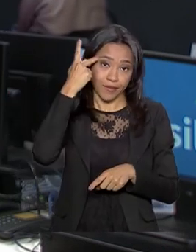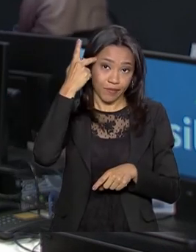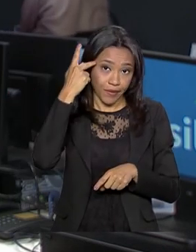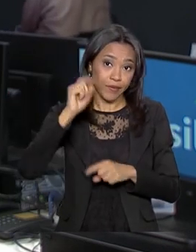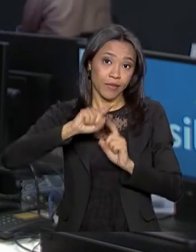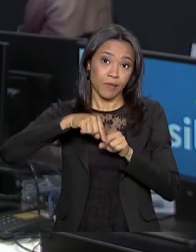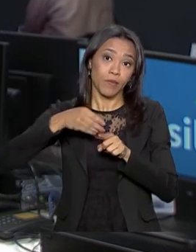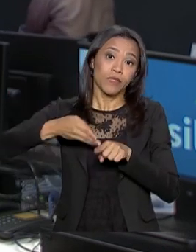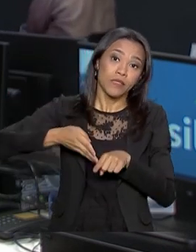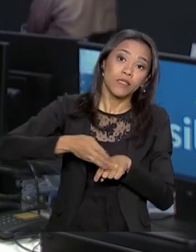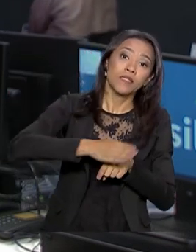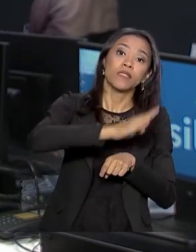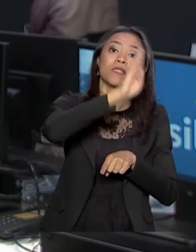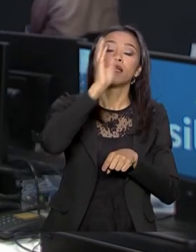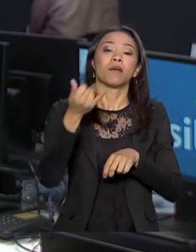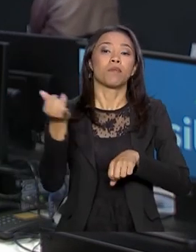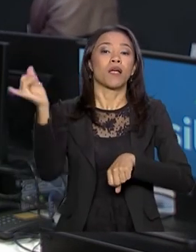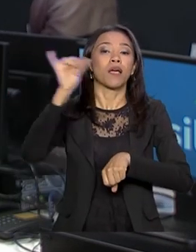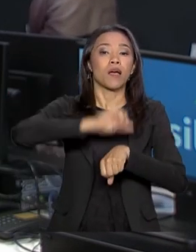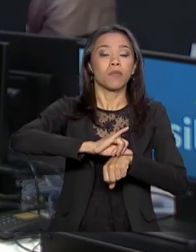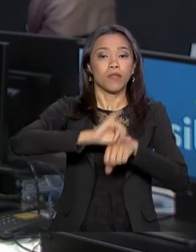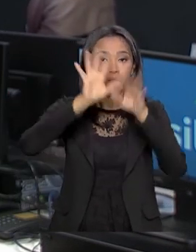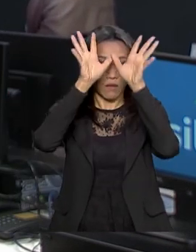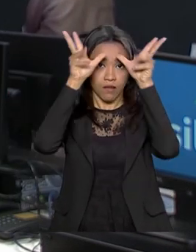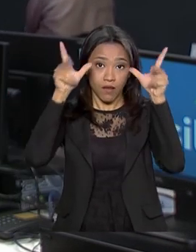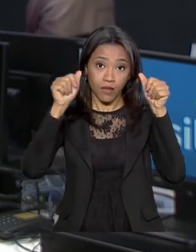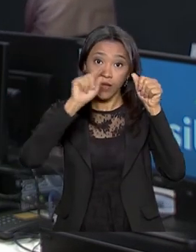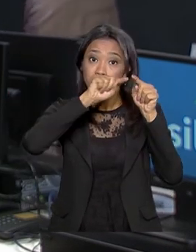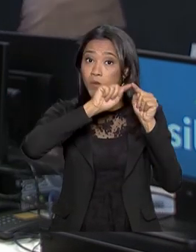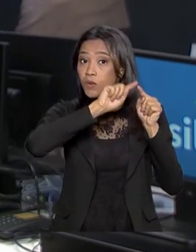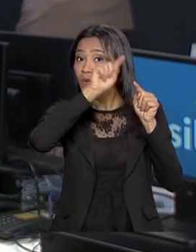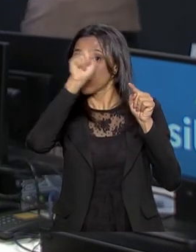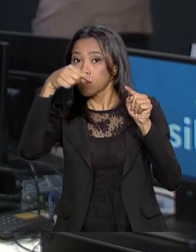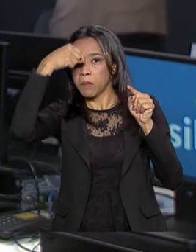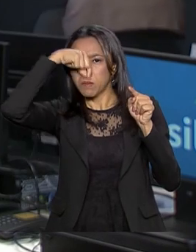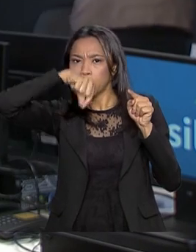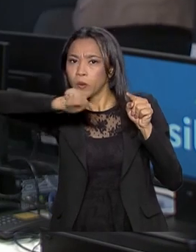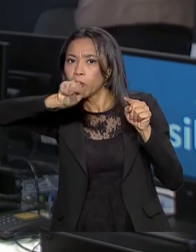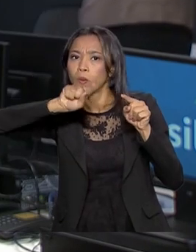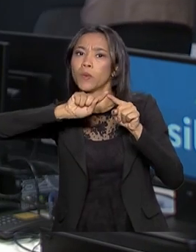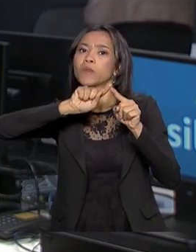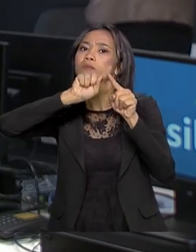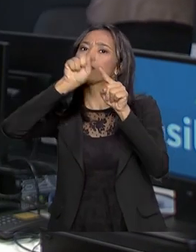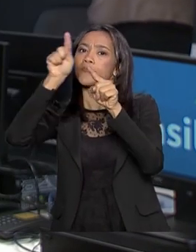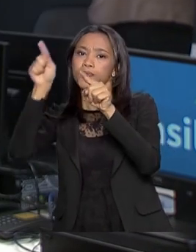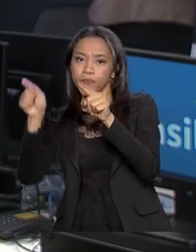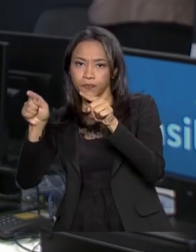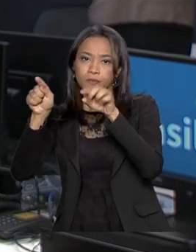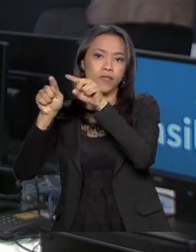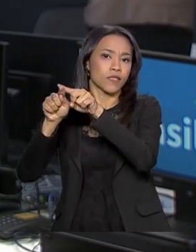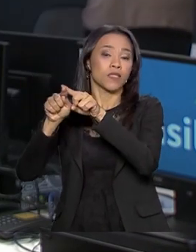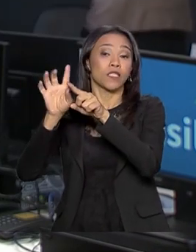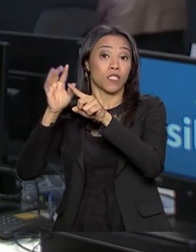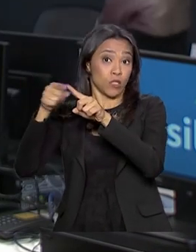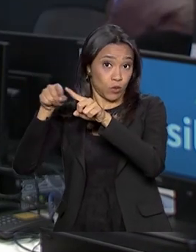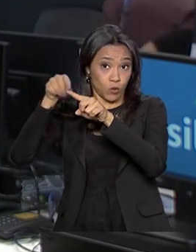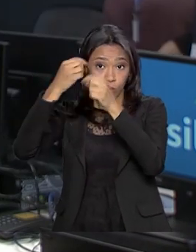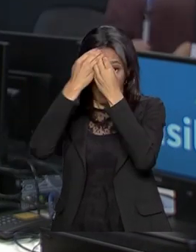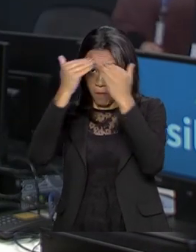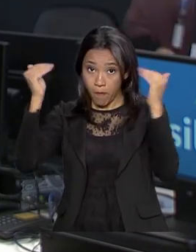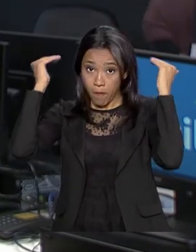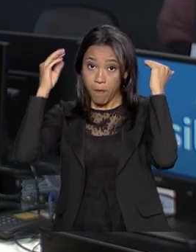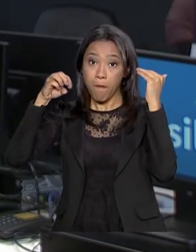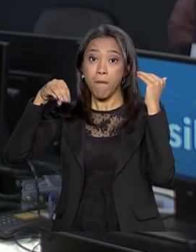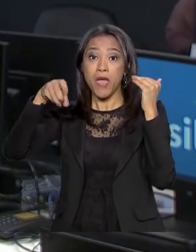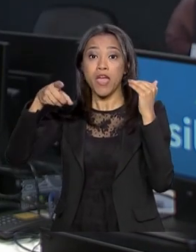para Rio Branco, no Acre, de onde atravessavam a fronteira com o Peru, e prosseguiam por via terrestre até a fronteira do México com os Estados Unidos.